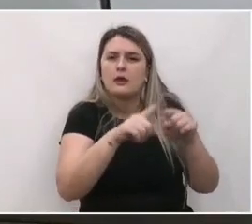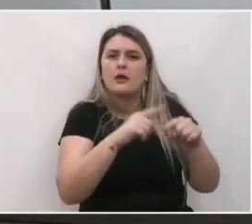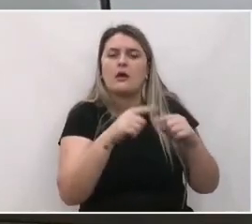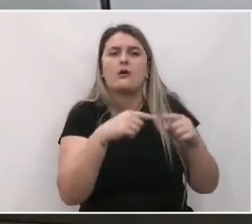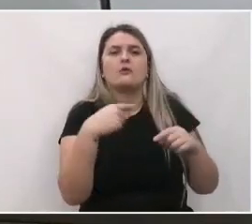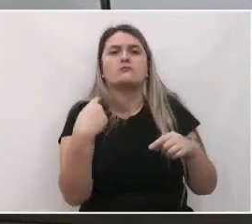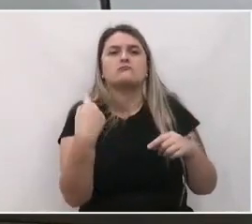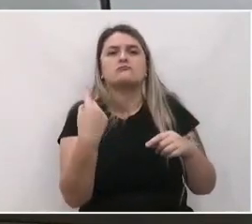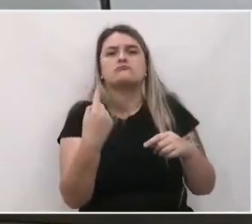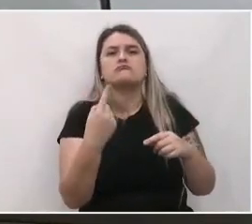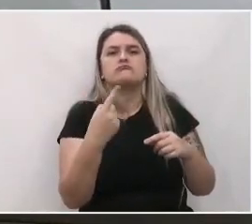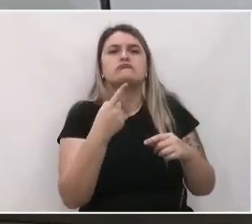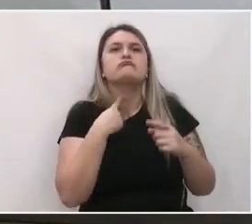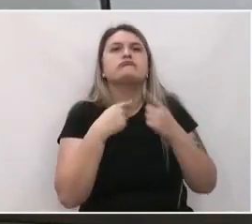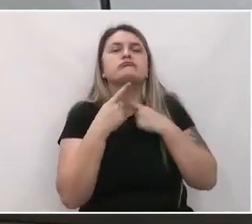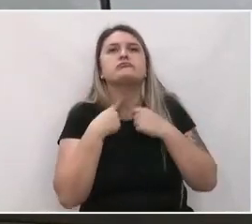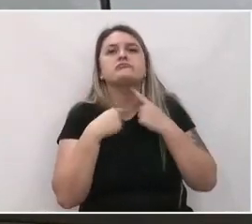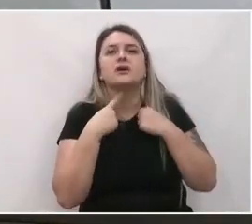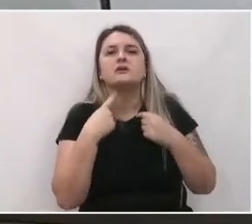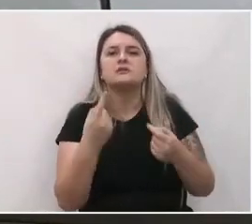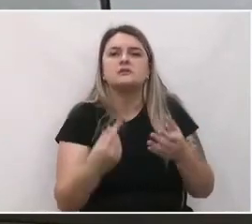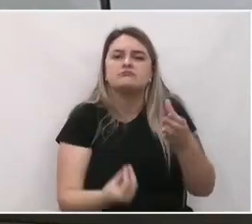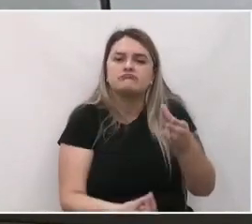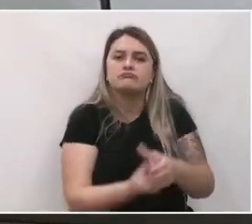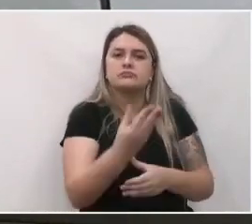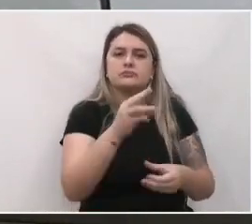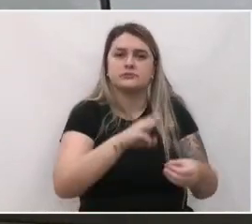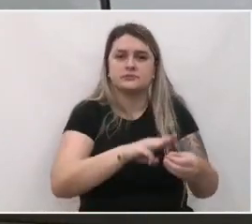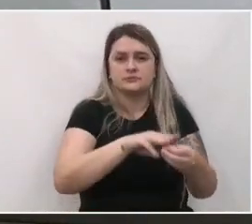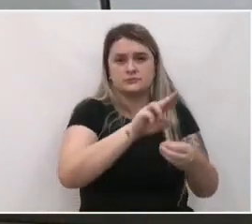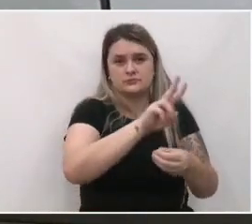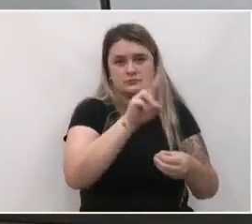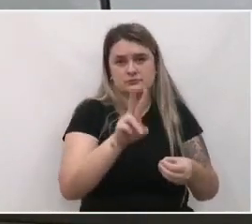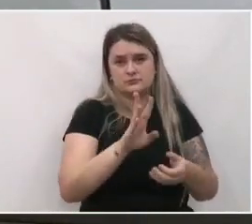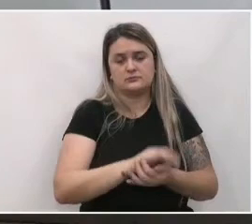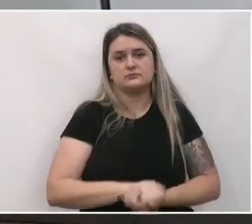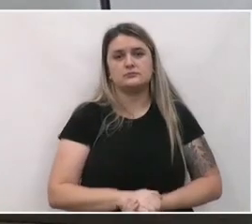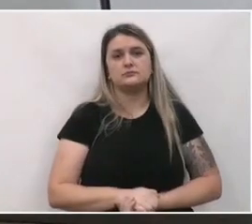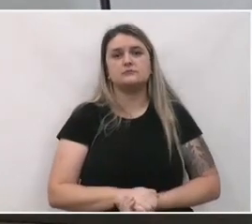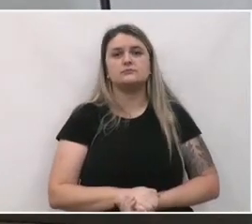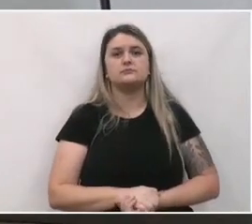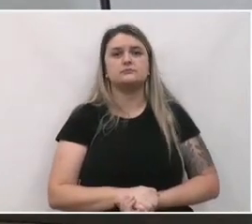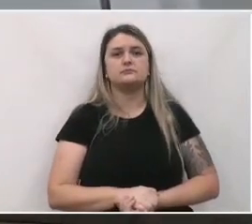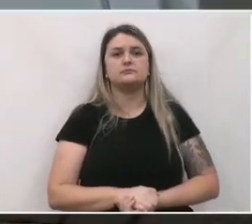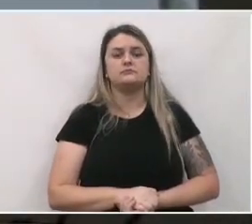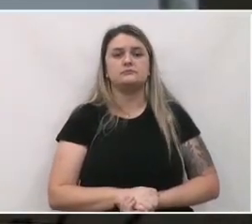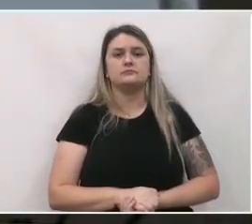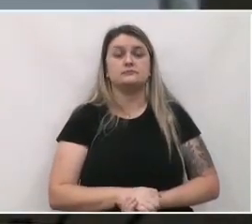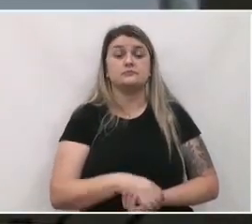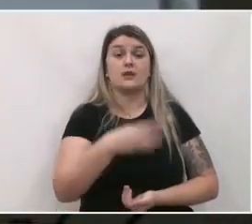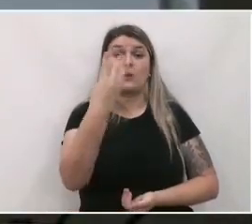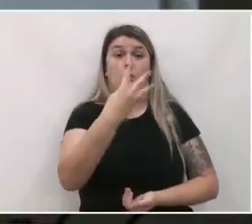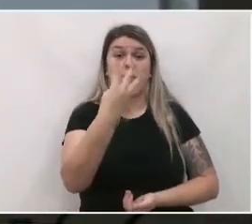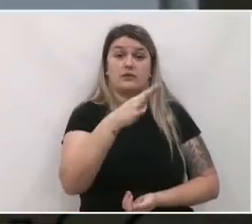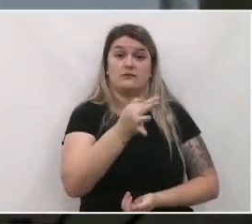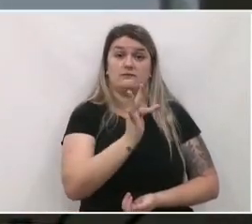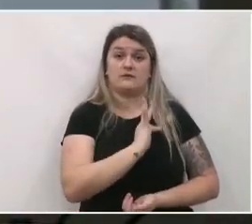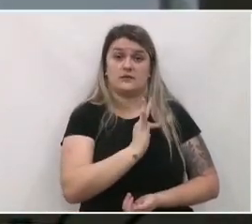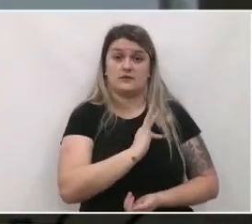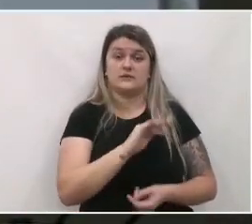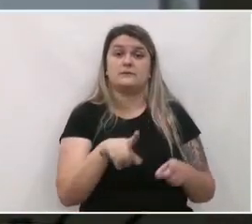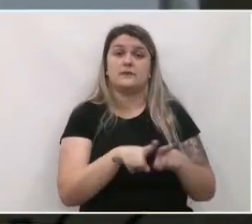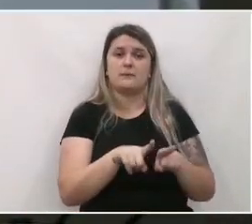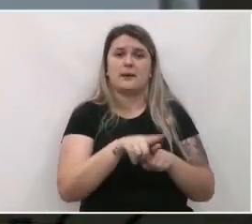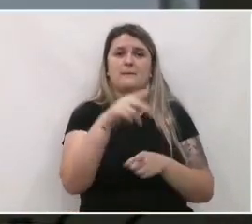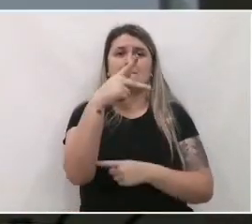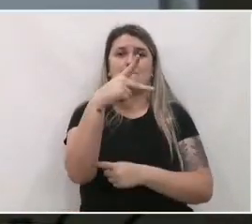desejáveis a serem implantados e utilizados no município de União da Vitória. A quarta etapa também inclui o